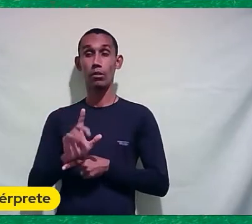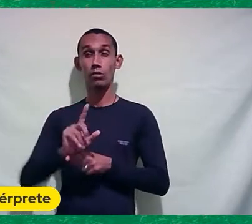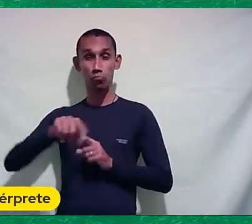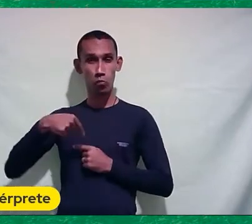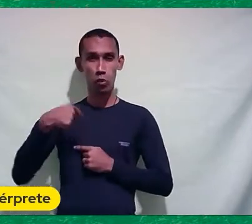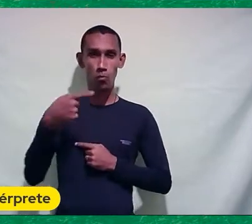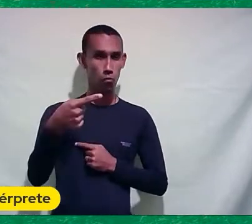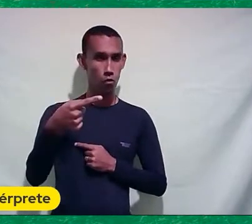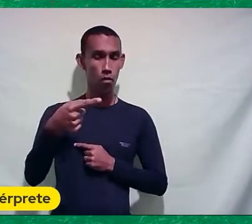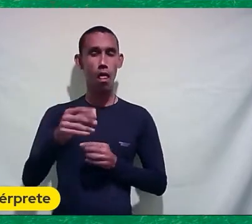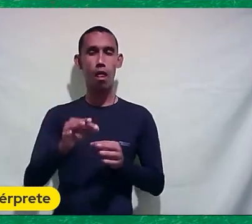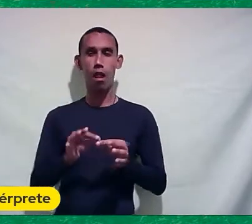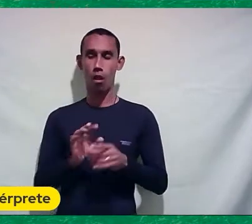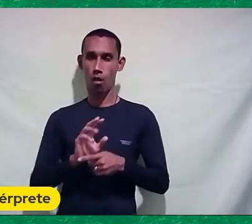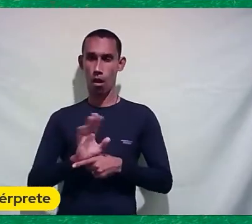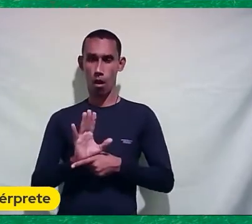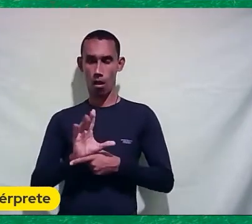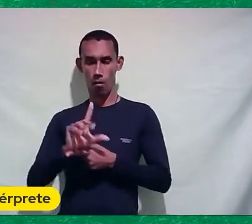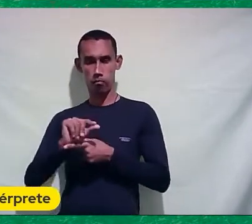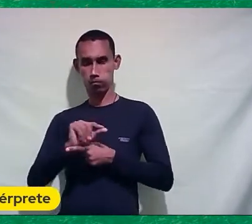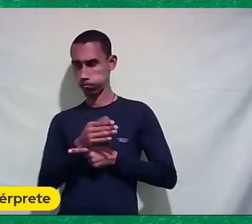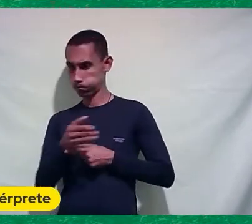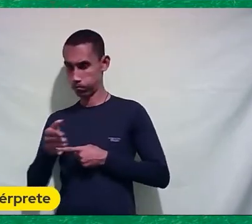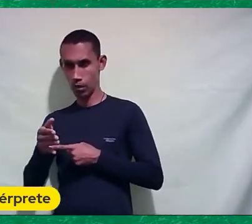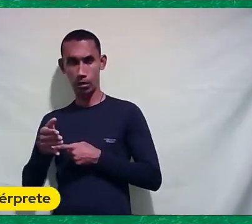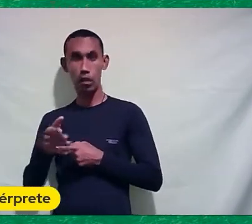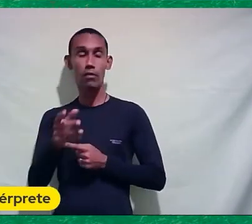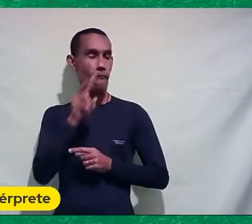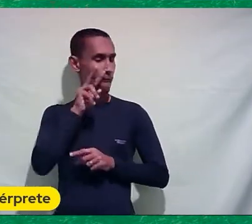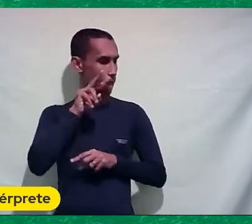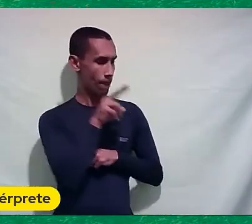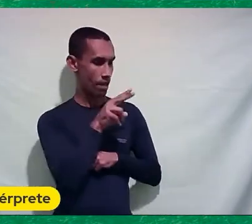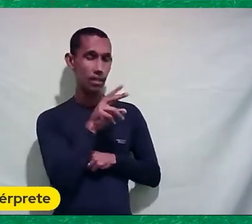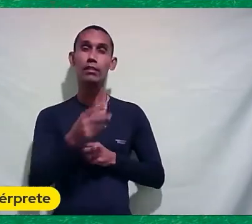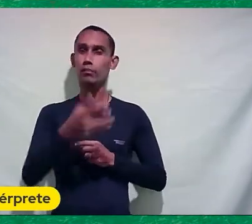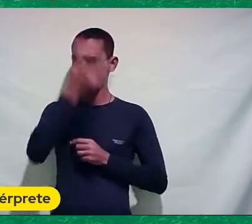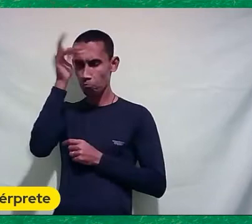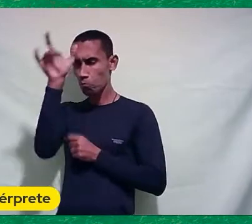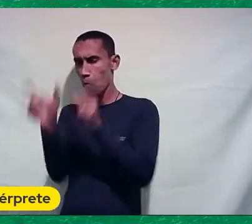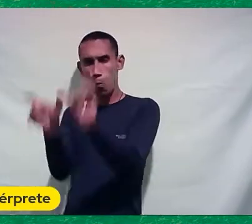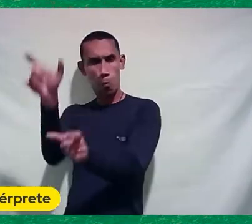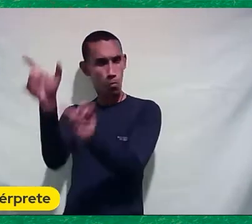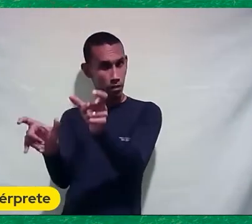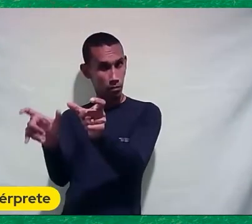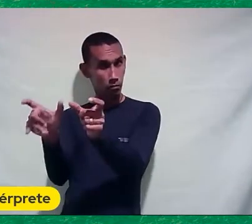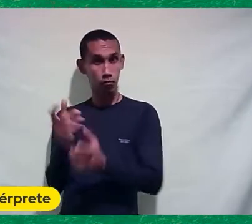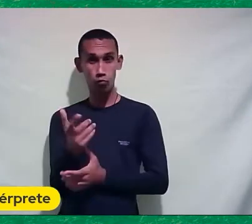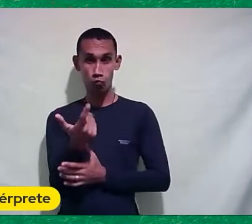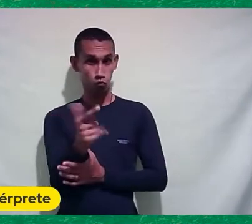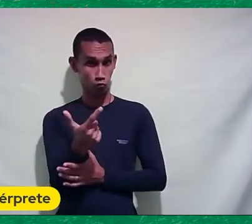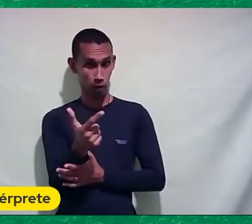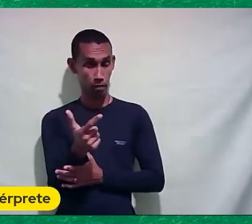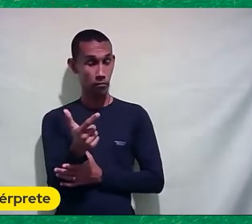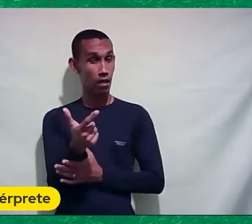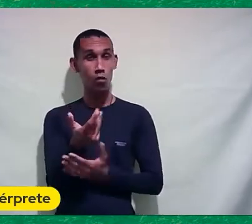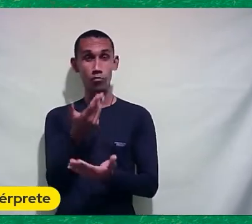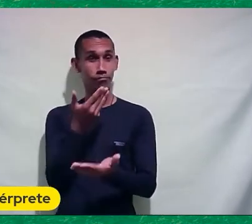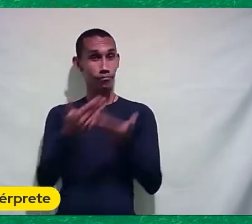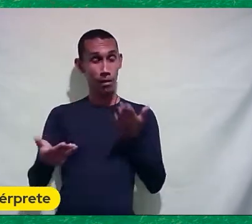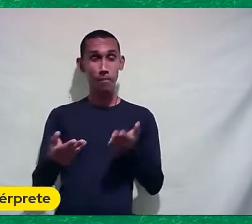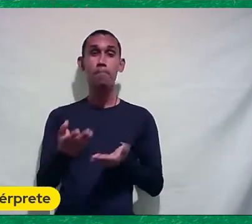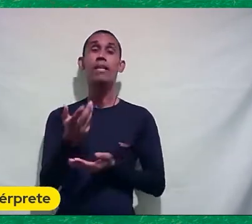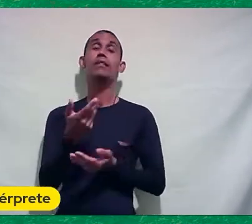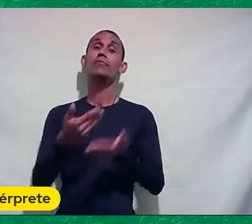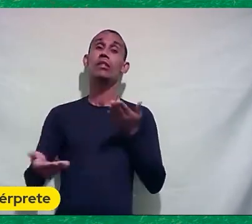outros longas dele também Que sempre ele olha Essas pessoas que não são Que não deram certo Que poderiam ter